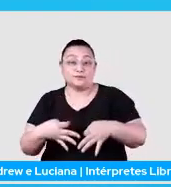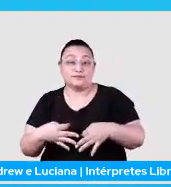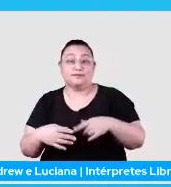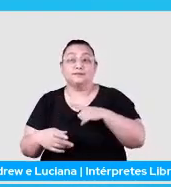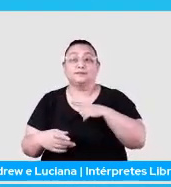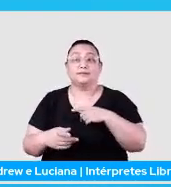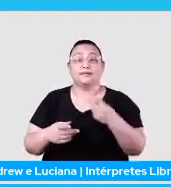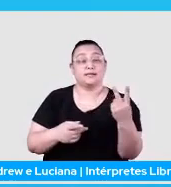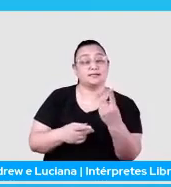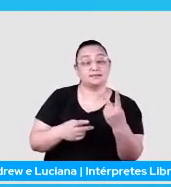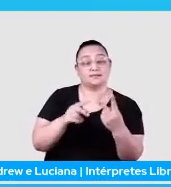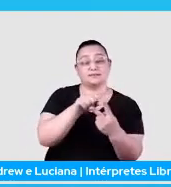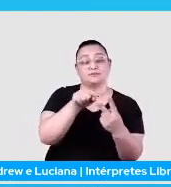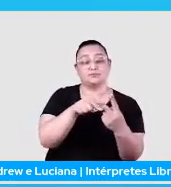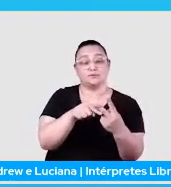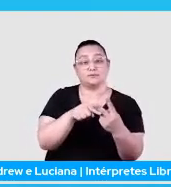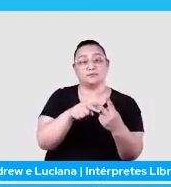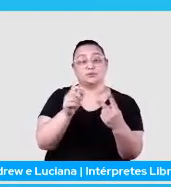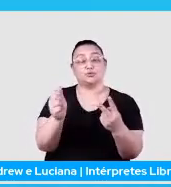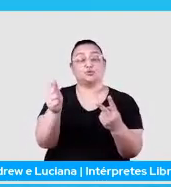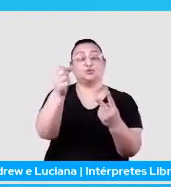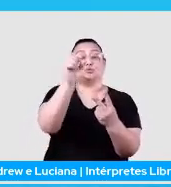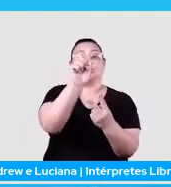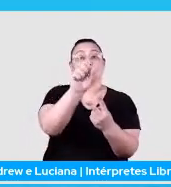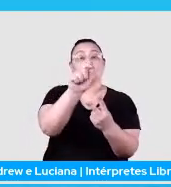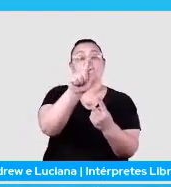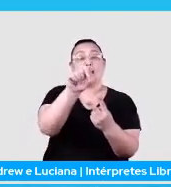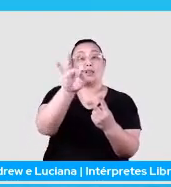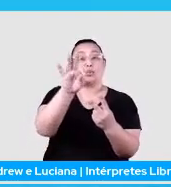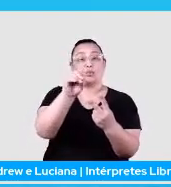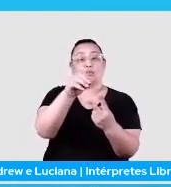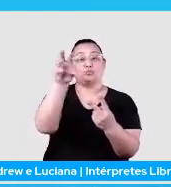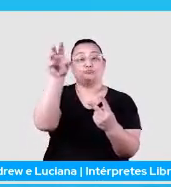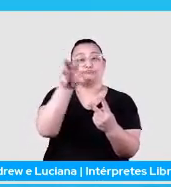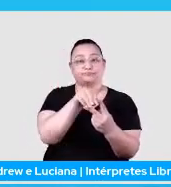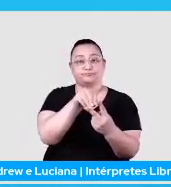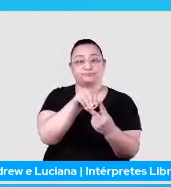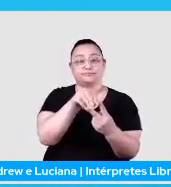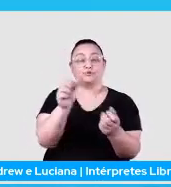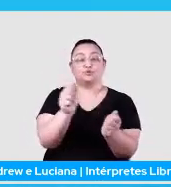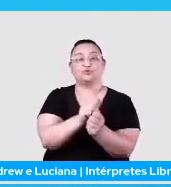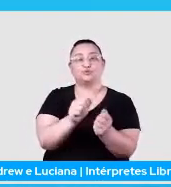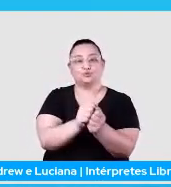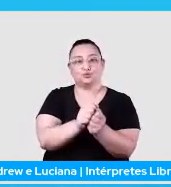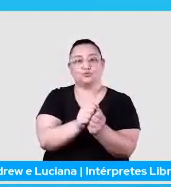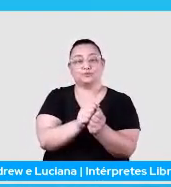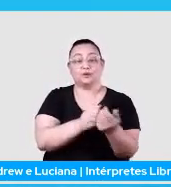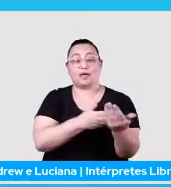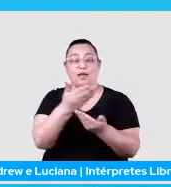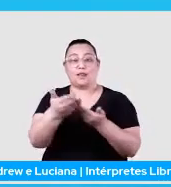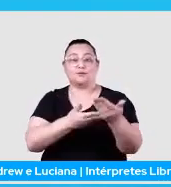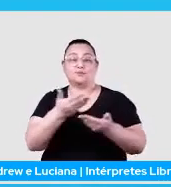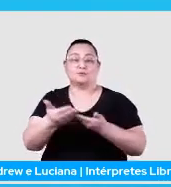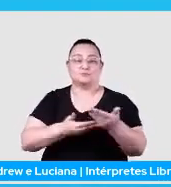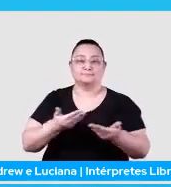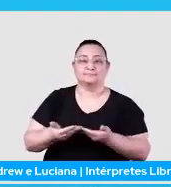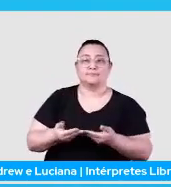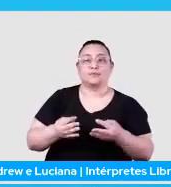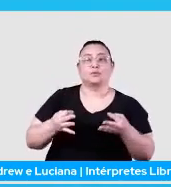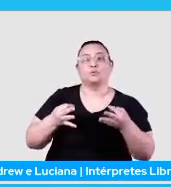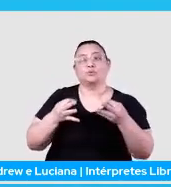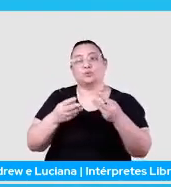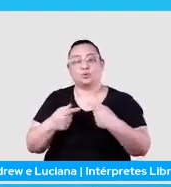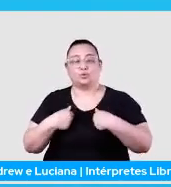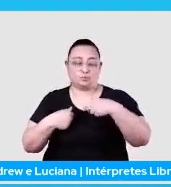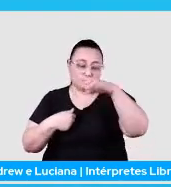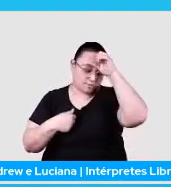essas D palavras e a gente vai computar a palavra gato, a correlação da palavra gato com todo o meu aprendizado